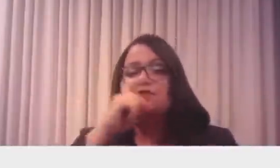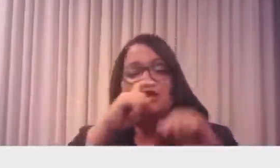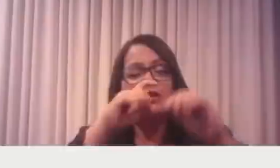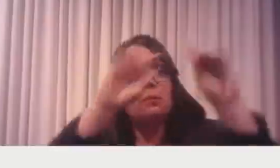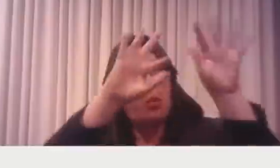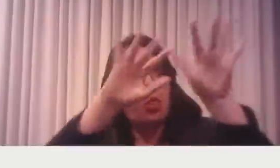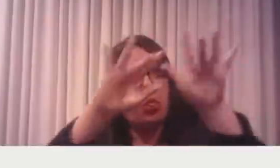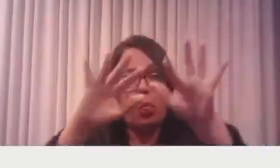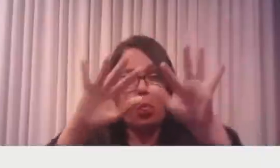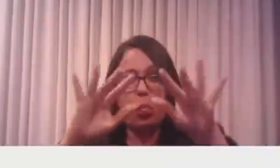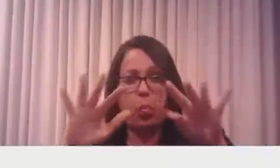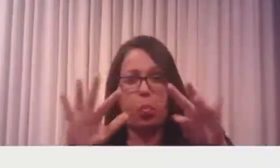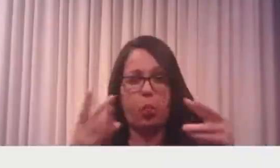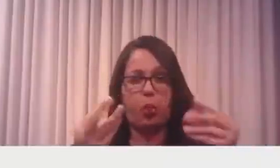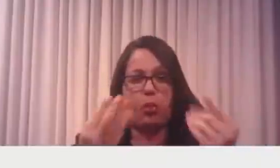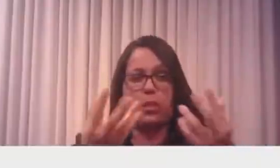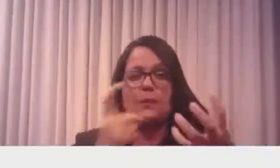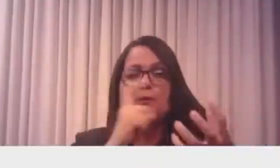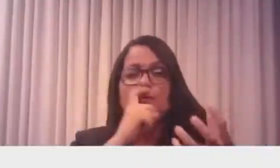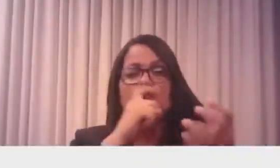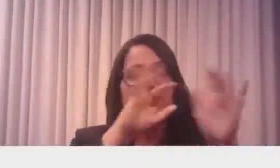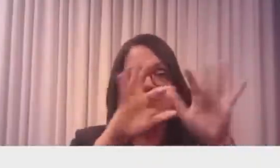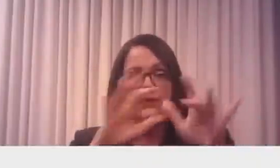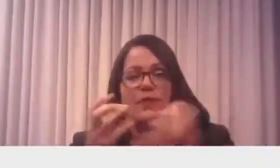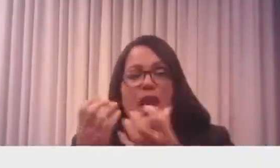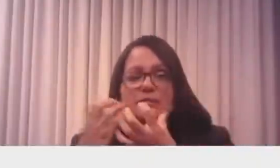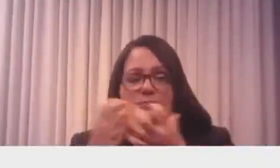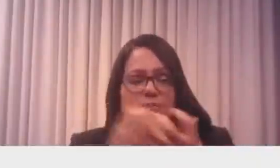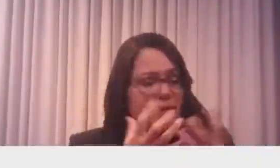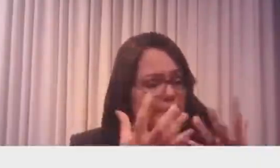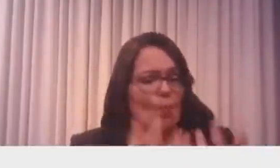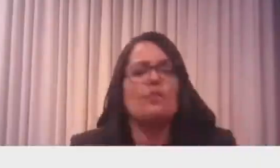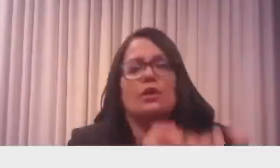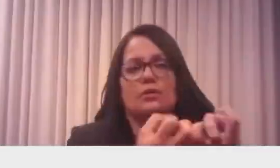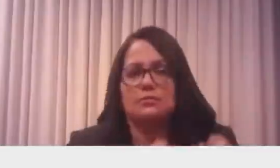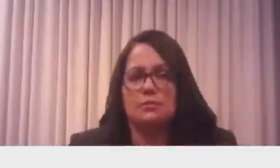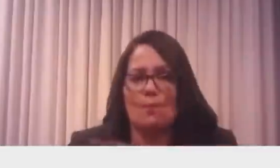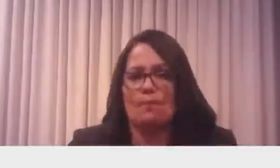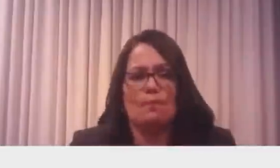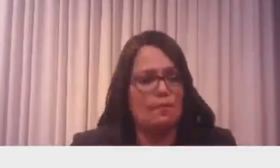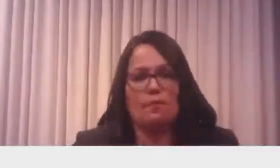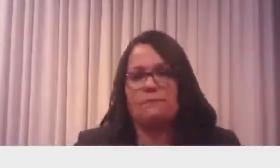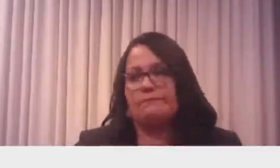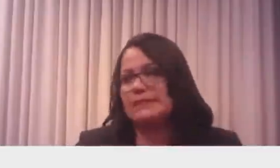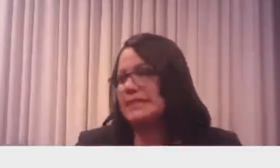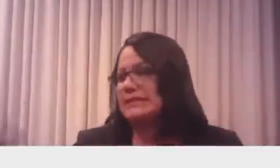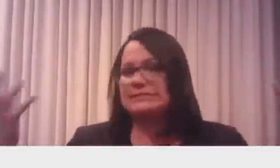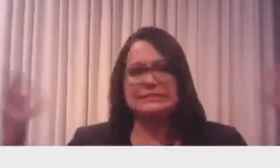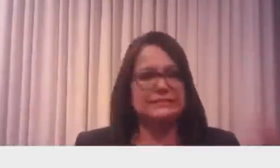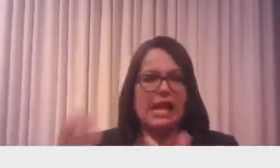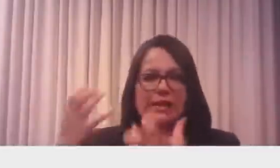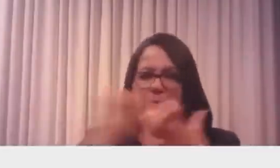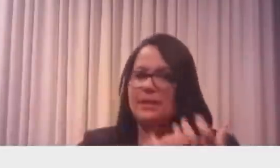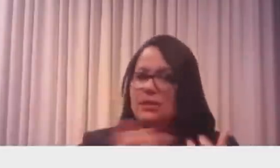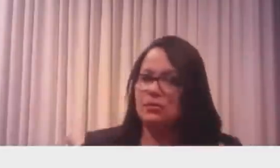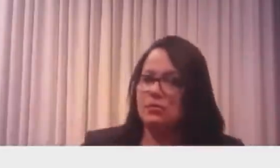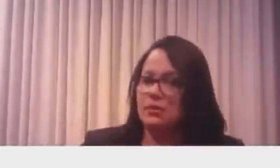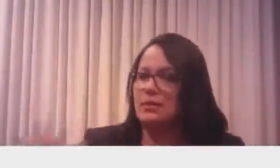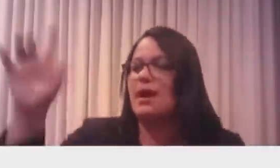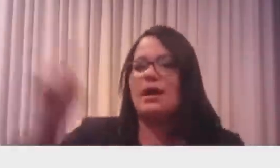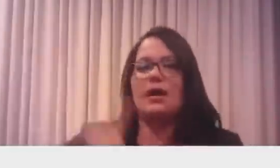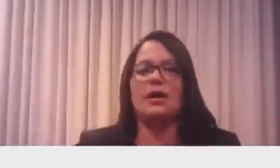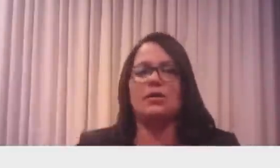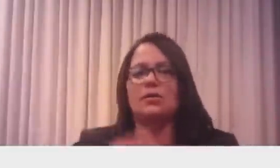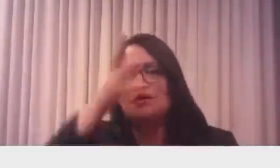lambeu aí, queimou a safrinha do milho. Em consequência, aumenta o preço do frango, dos ovos, cara de